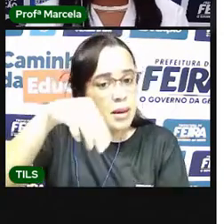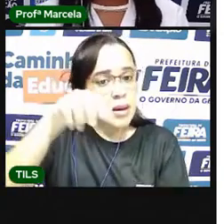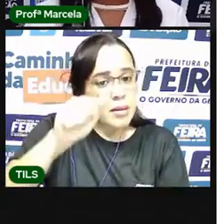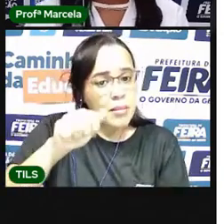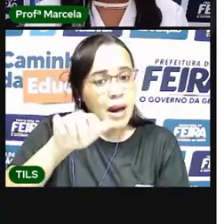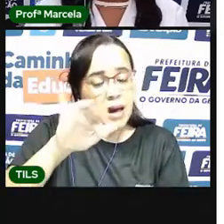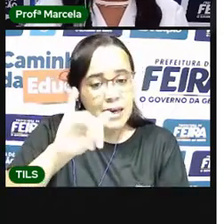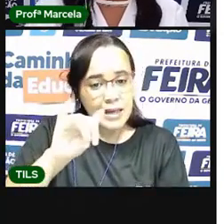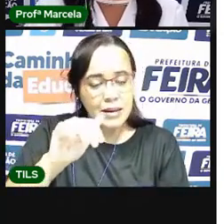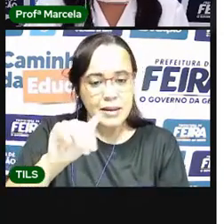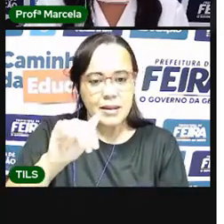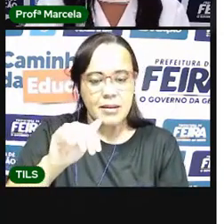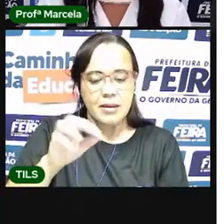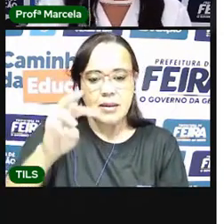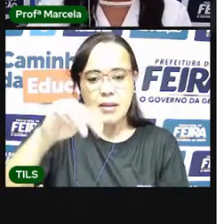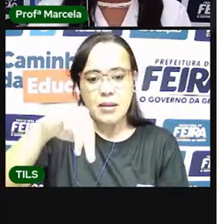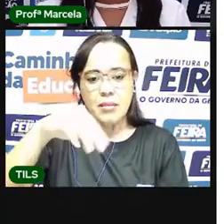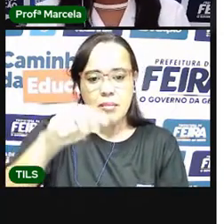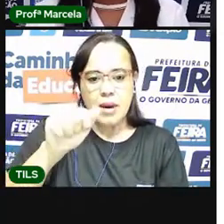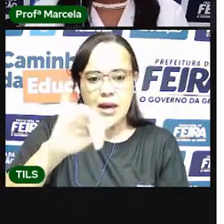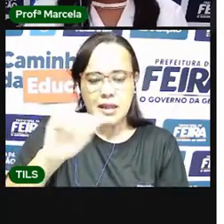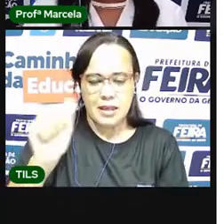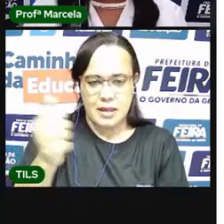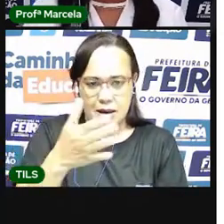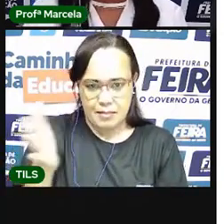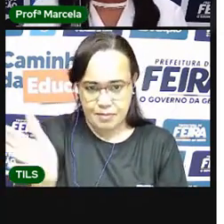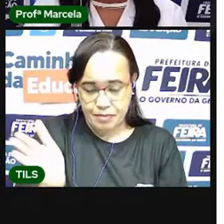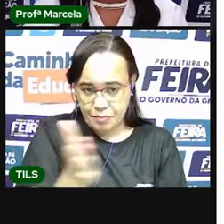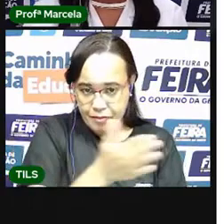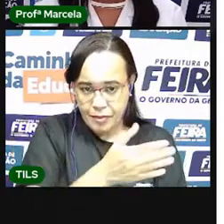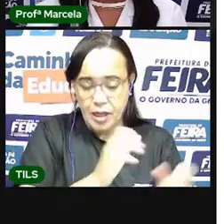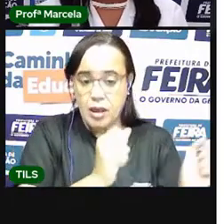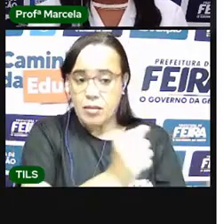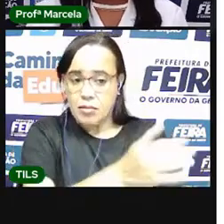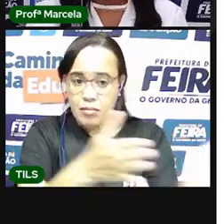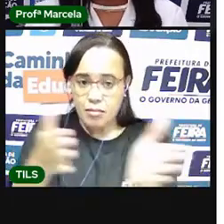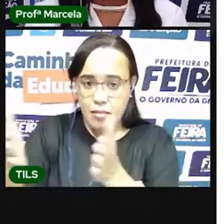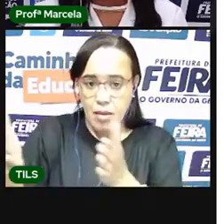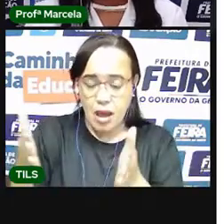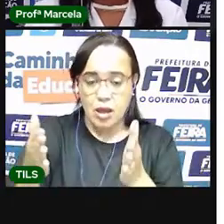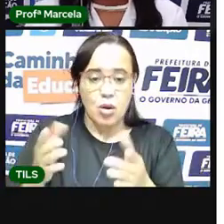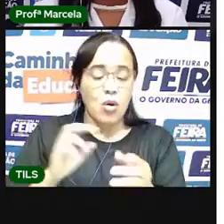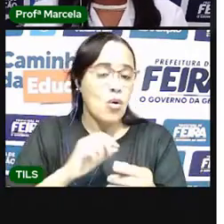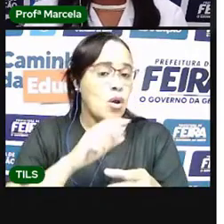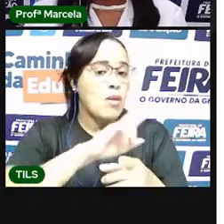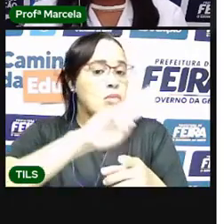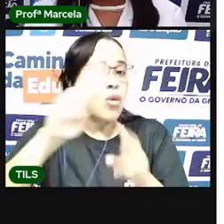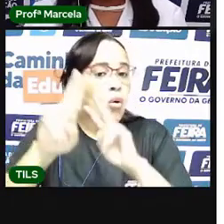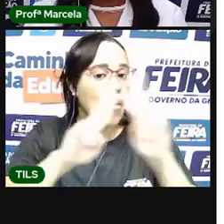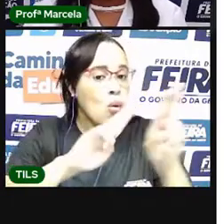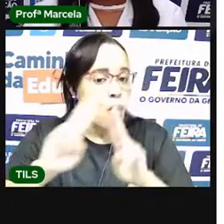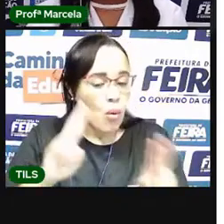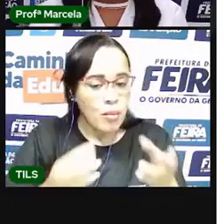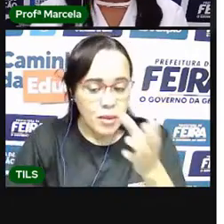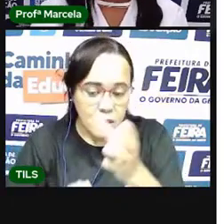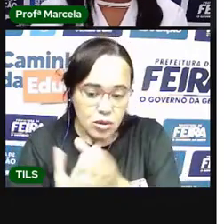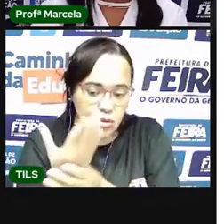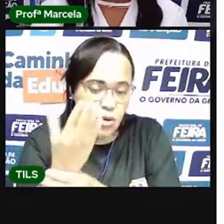vamos ver agora nomes de origem africana. Ó. Bomani.